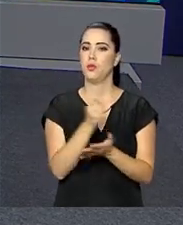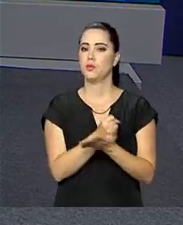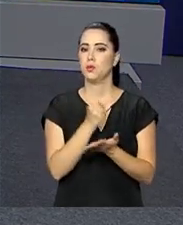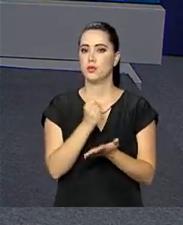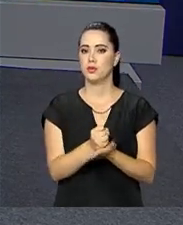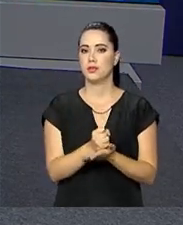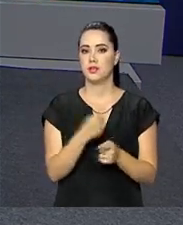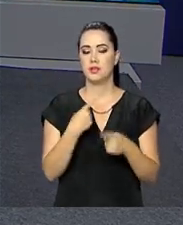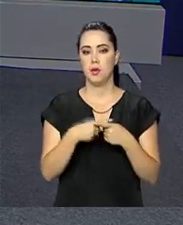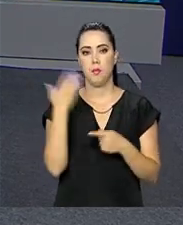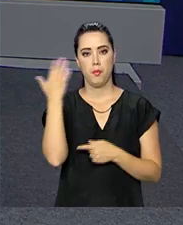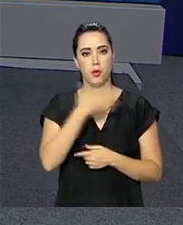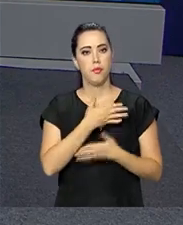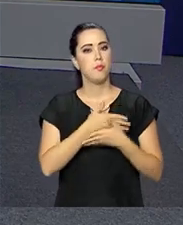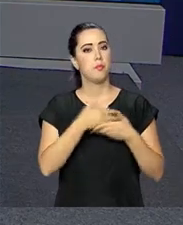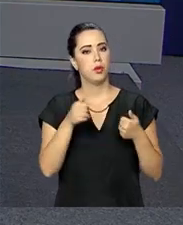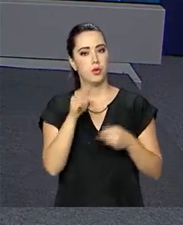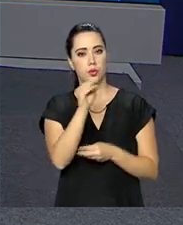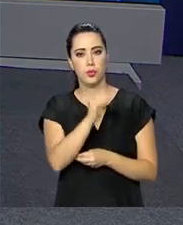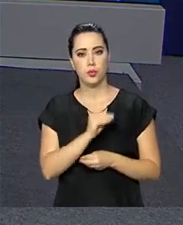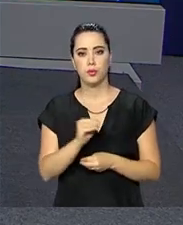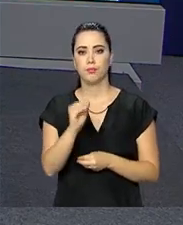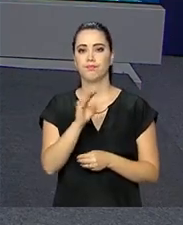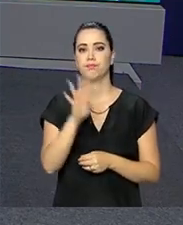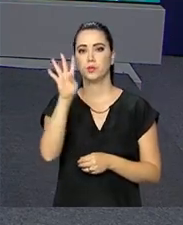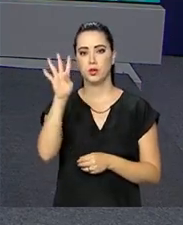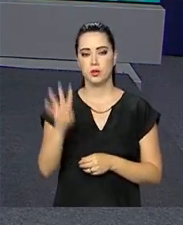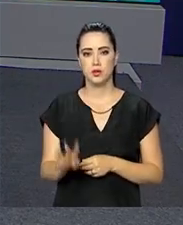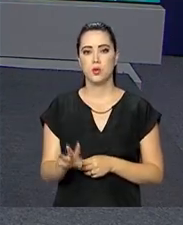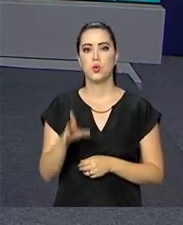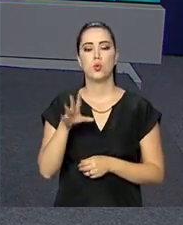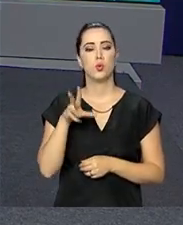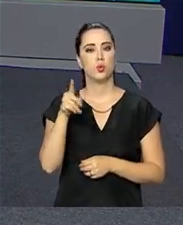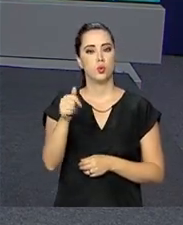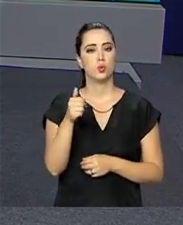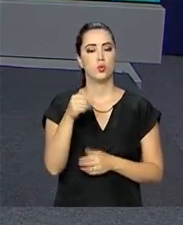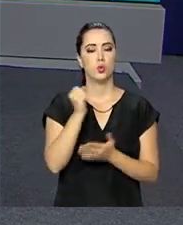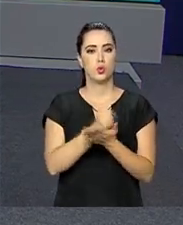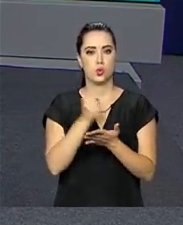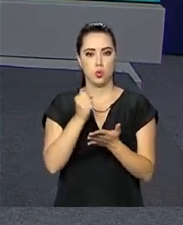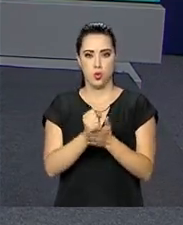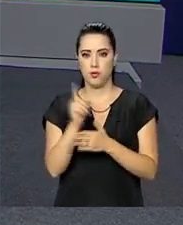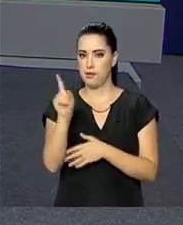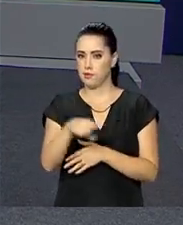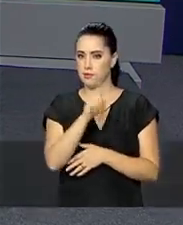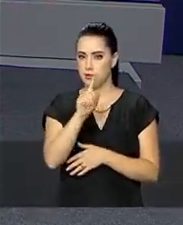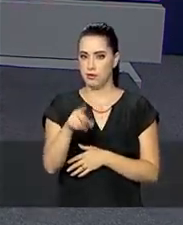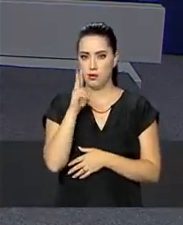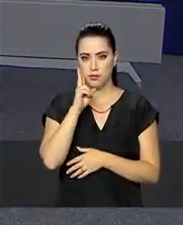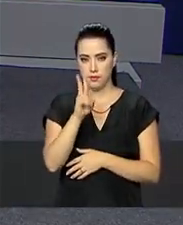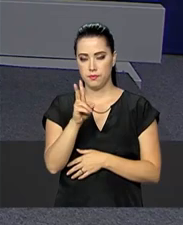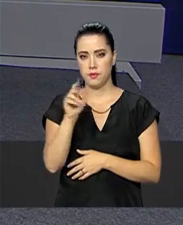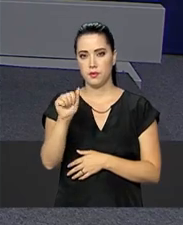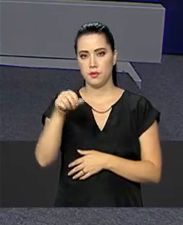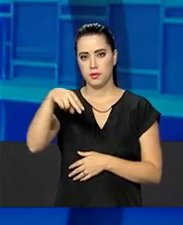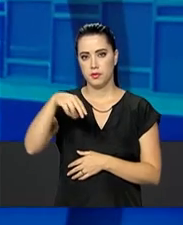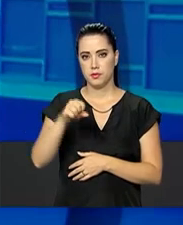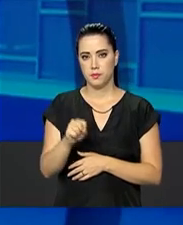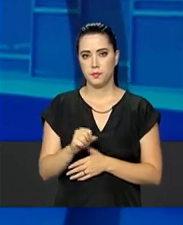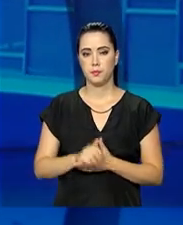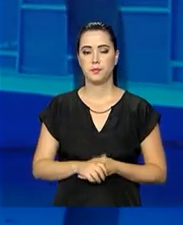novos contratos até que comprovem a melhoria no atendimento. A lista dos planos suspensos está no site da ANS.